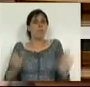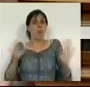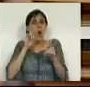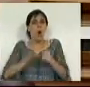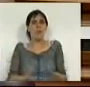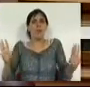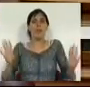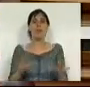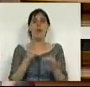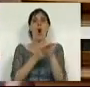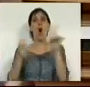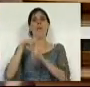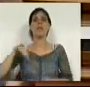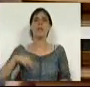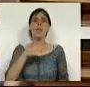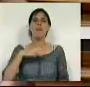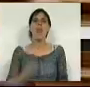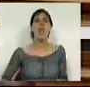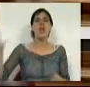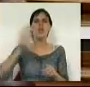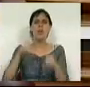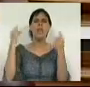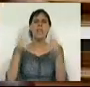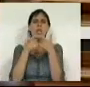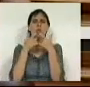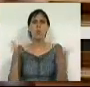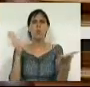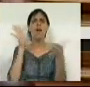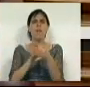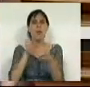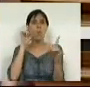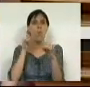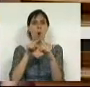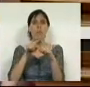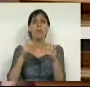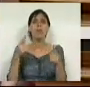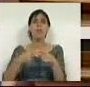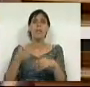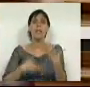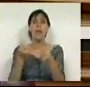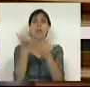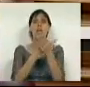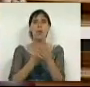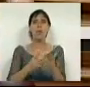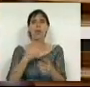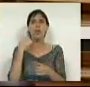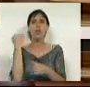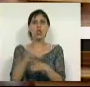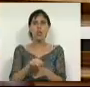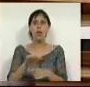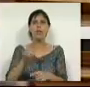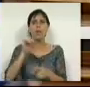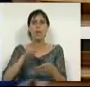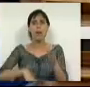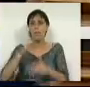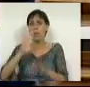esse objetivo, pois o aumento do salário mínimo nacional tem tudo a ver com o objetivo da dinâmica económica. São batos na